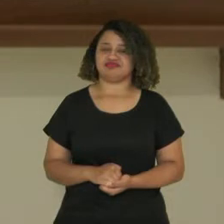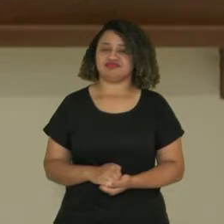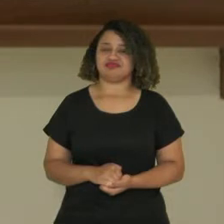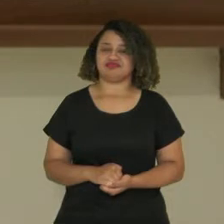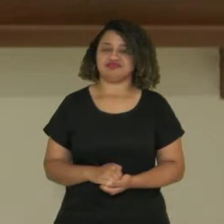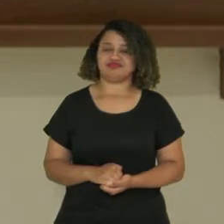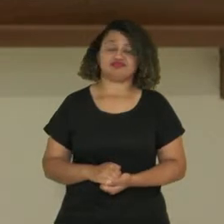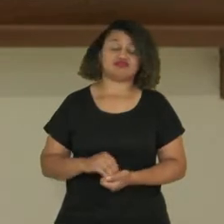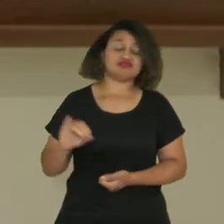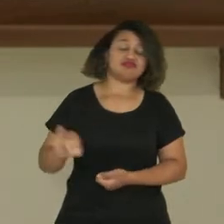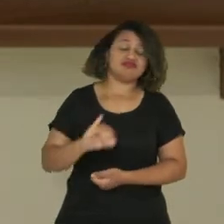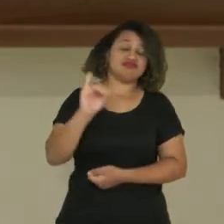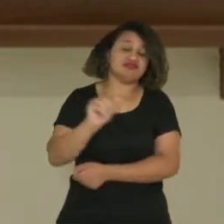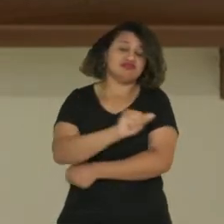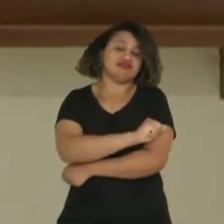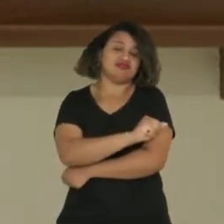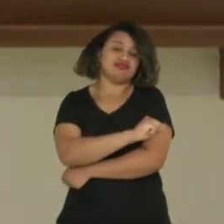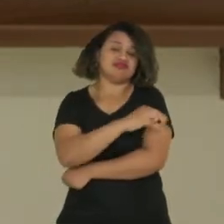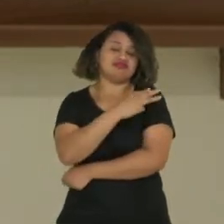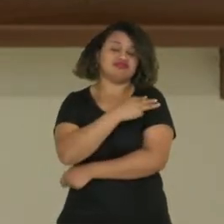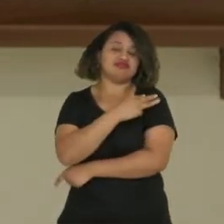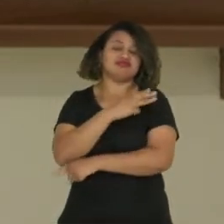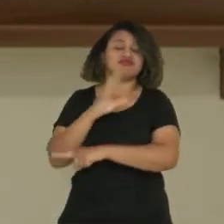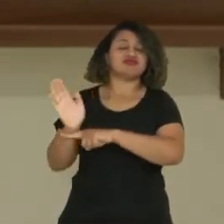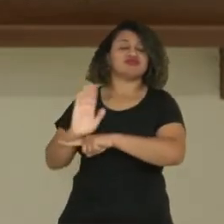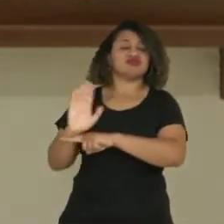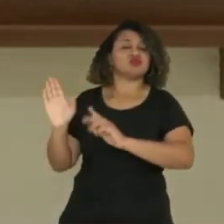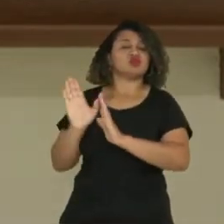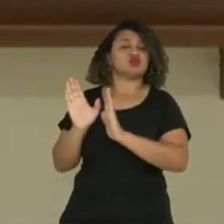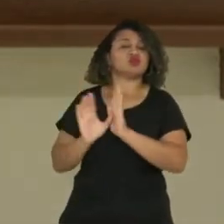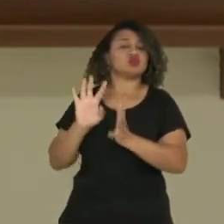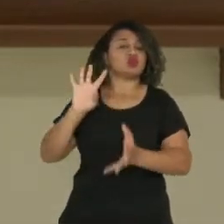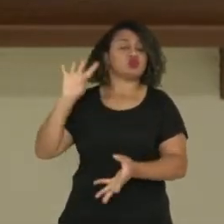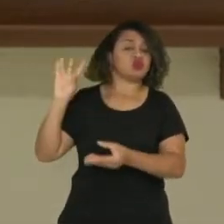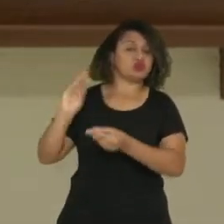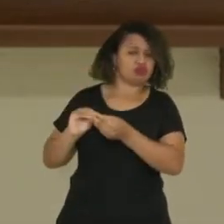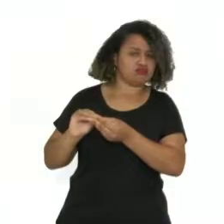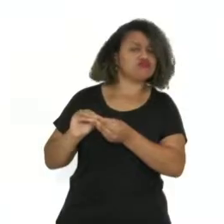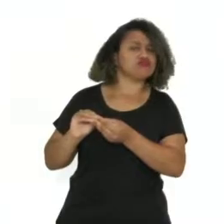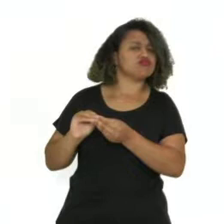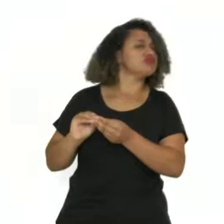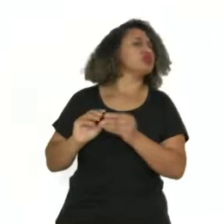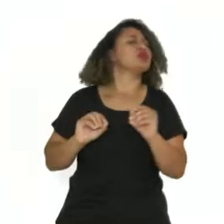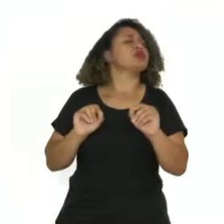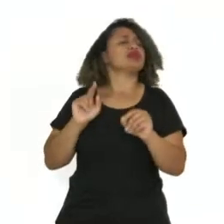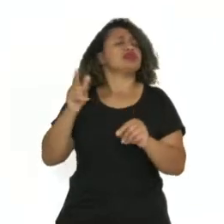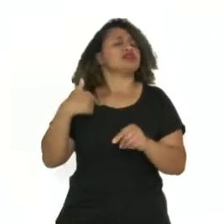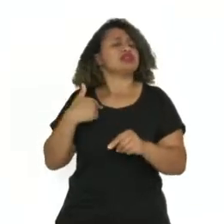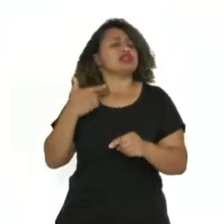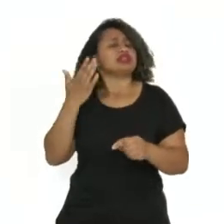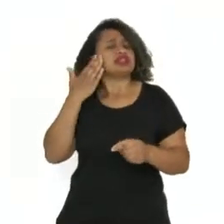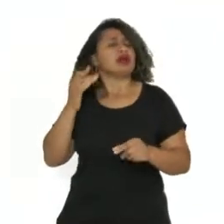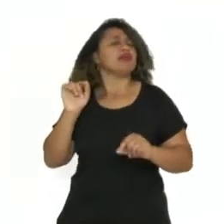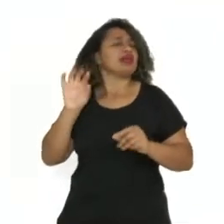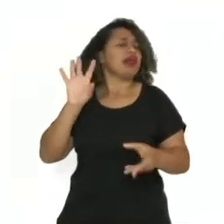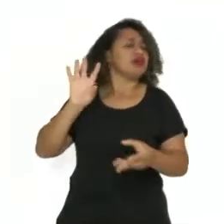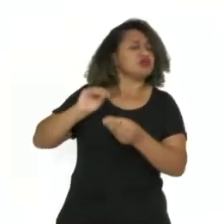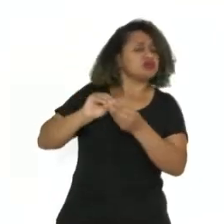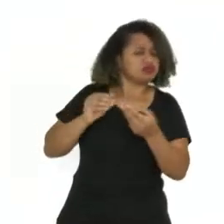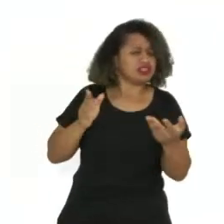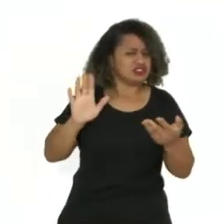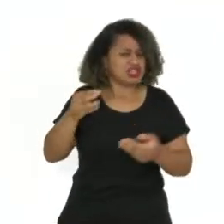Olá, estudantes da terceira série! Nesse vídeo vamos falar sobre resumo. O que você entende por resumir? Já